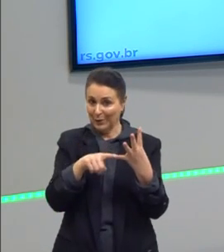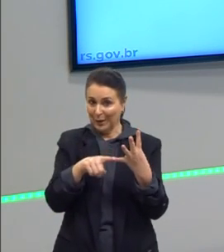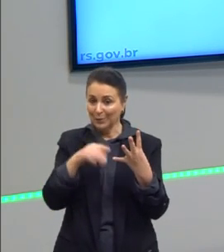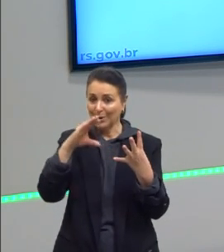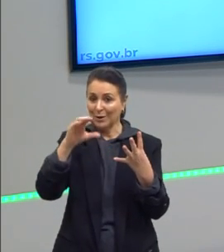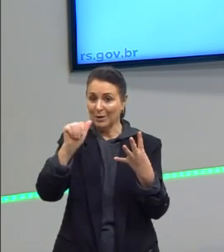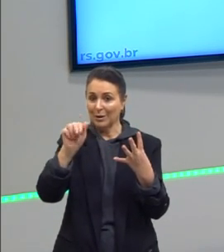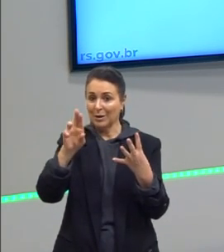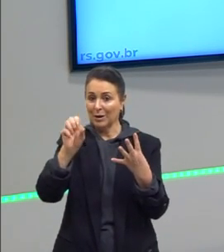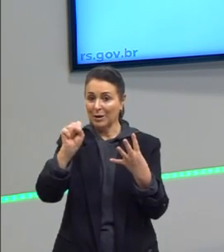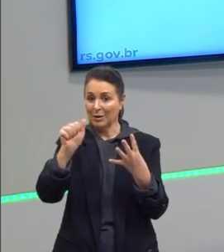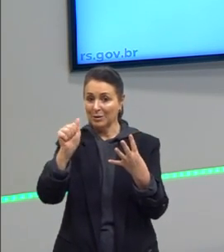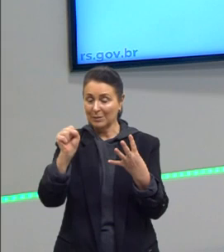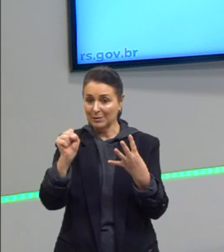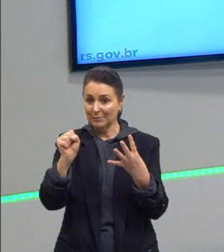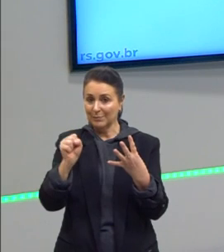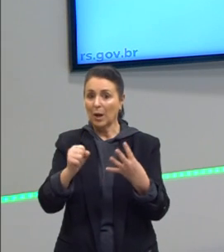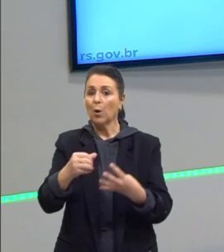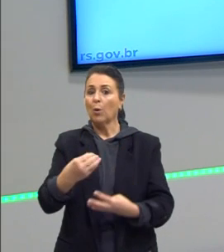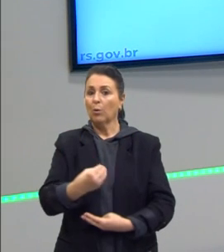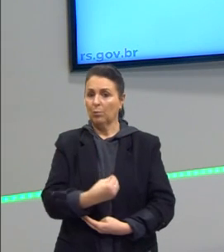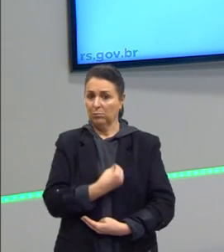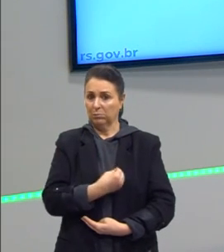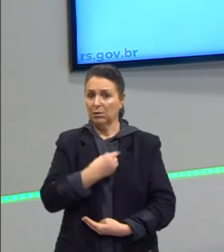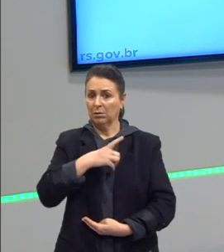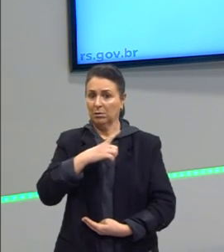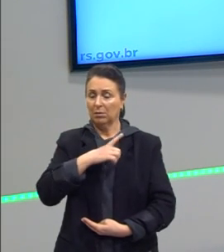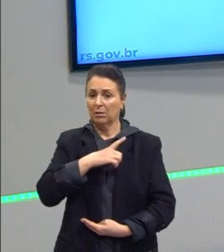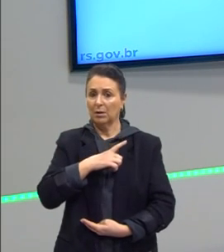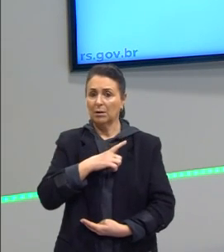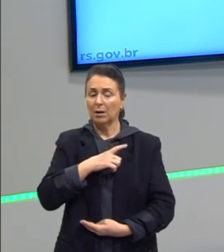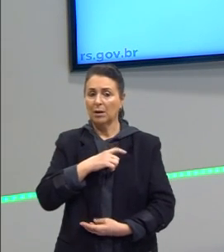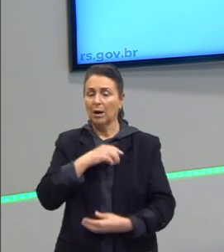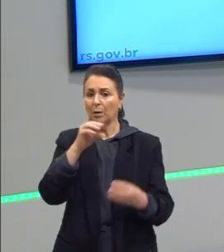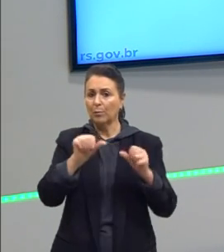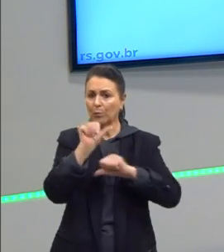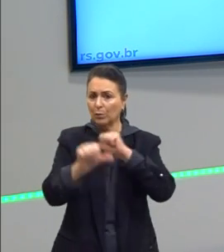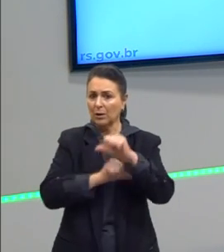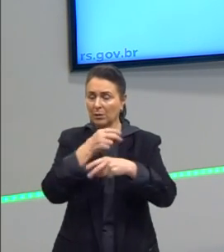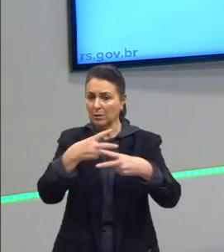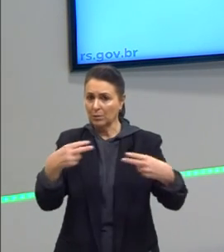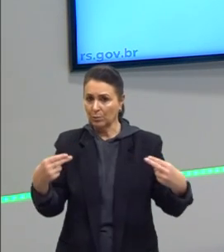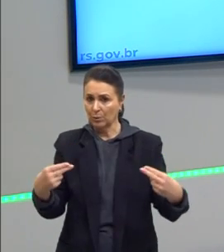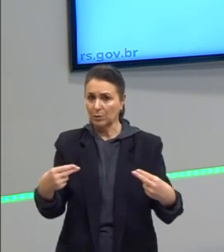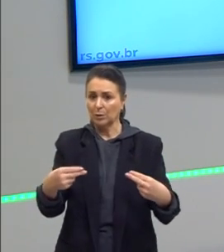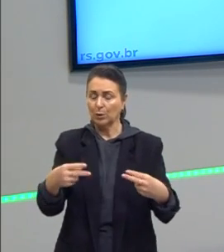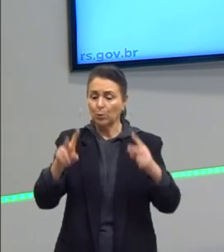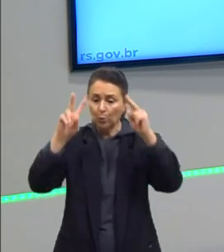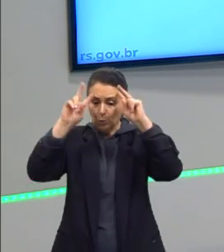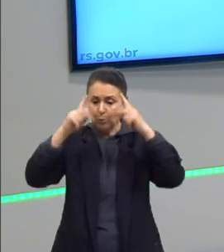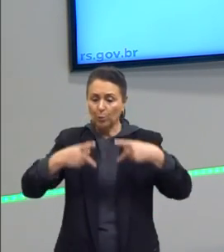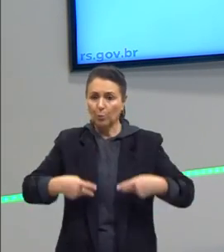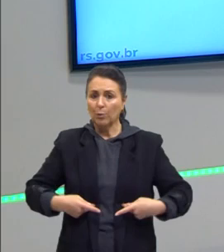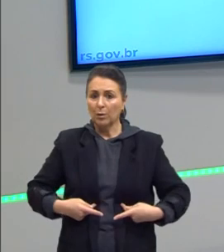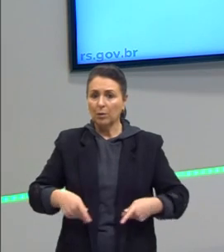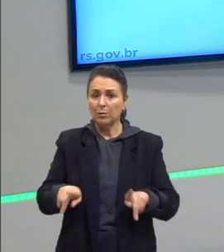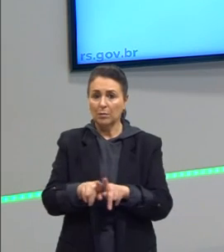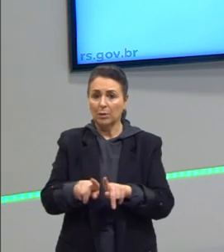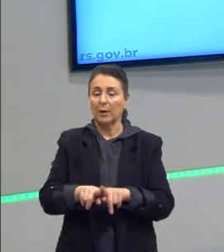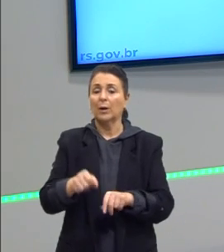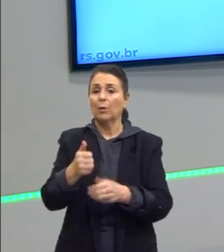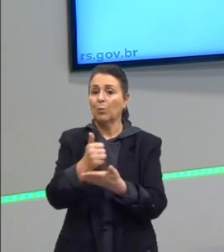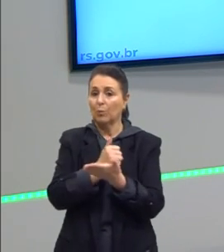existência e a mudança das coisas, dos objetos, do ser humano, através também dessas quatro causas, muito baseado no